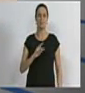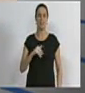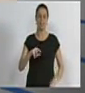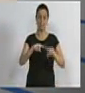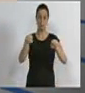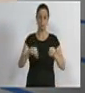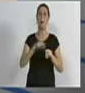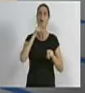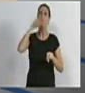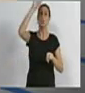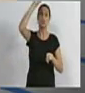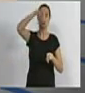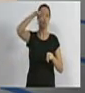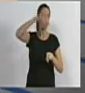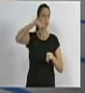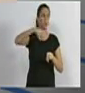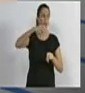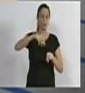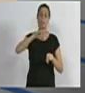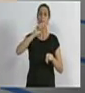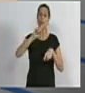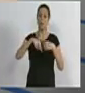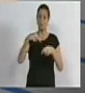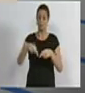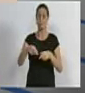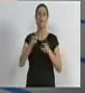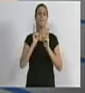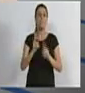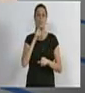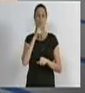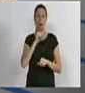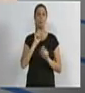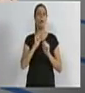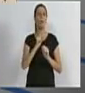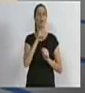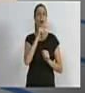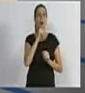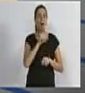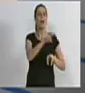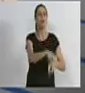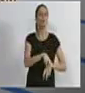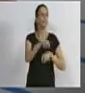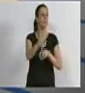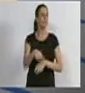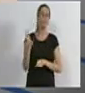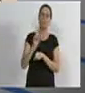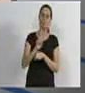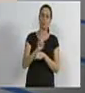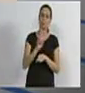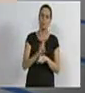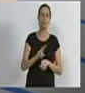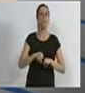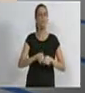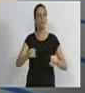da chuva para ser reutilizada na irrigação. Boas práticas agrícolas protegem o solo, os